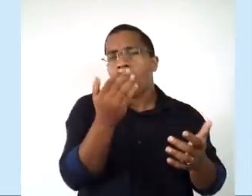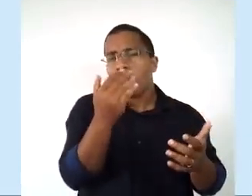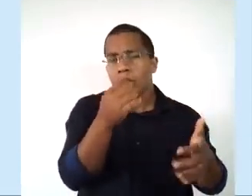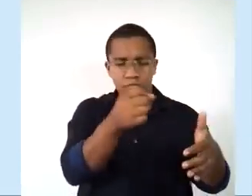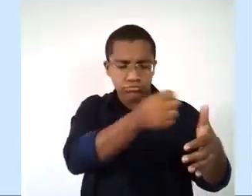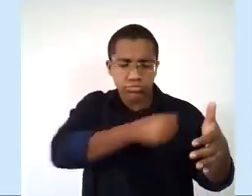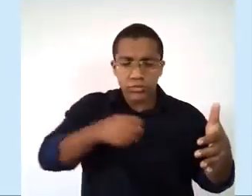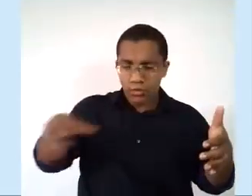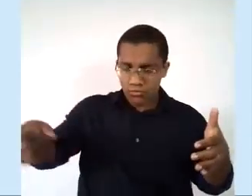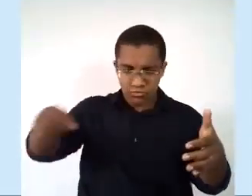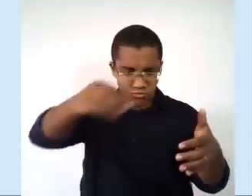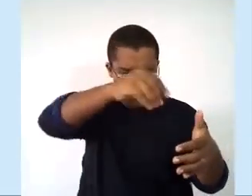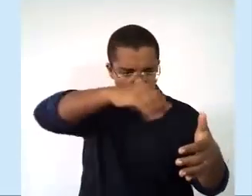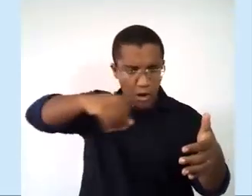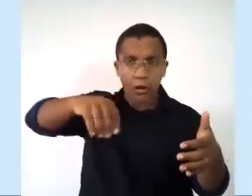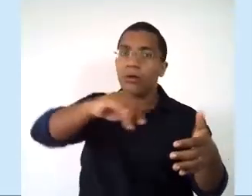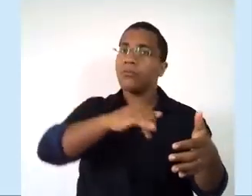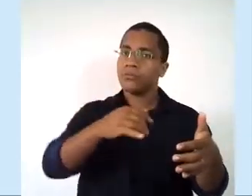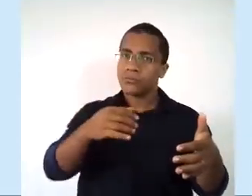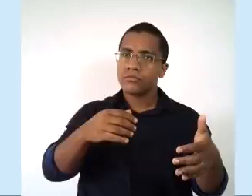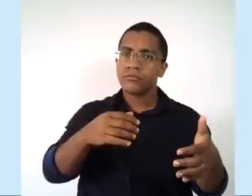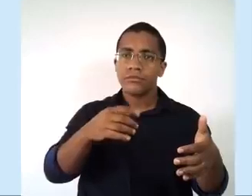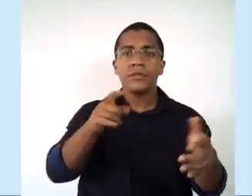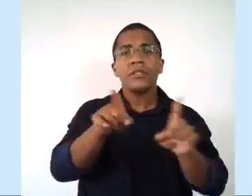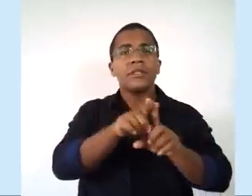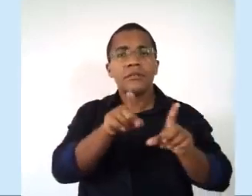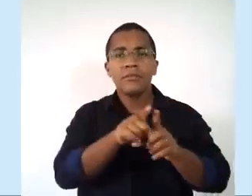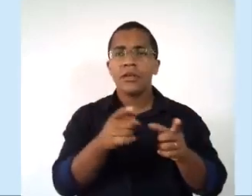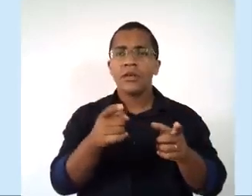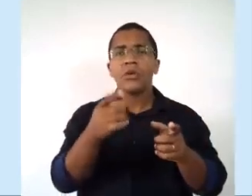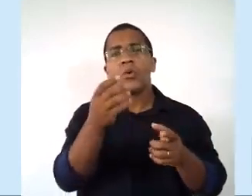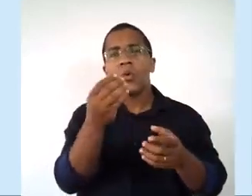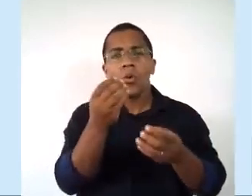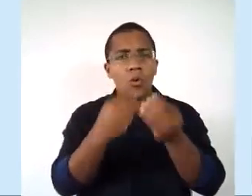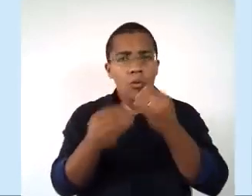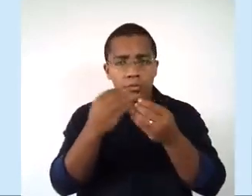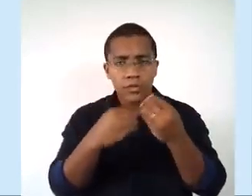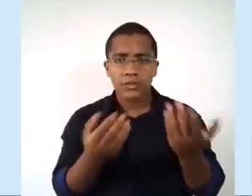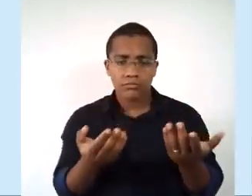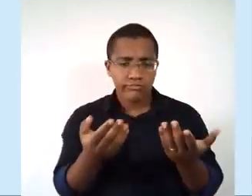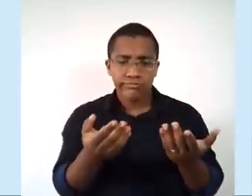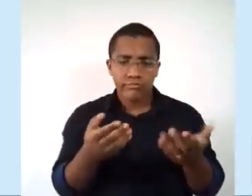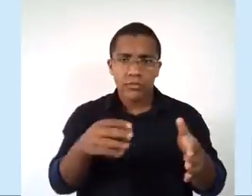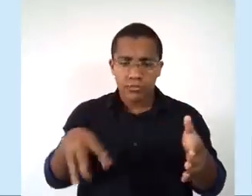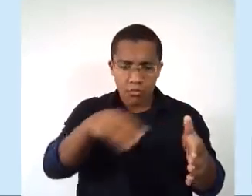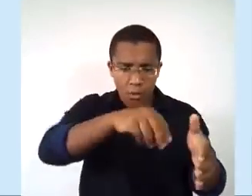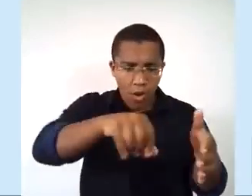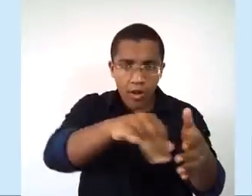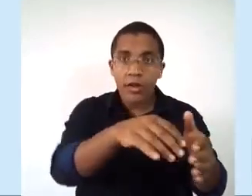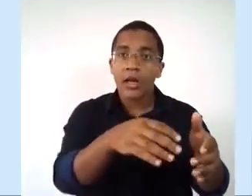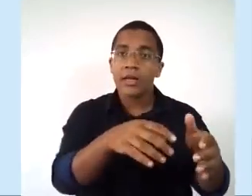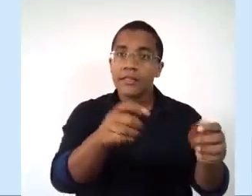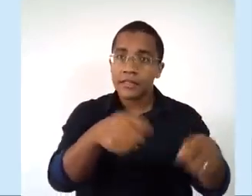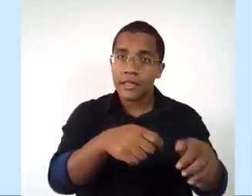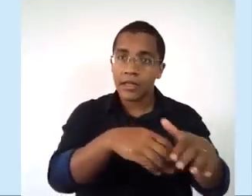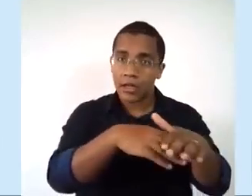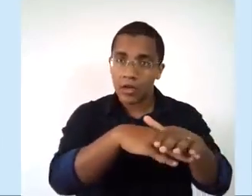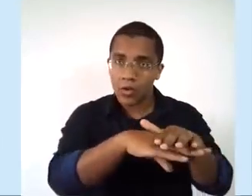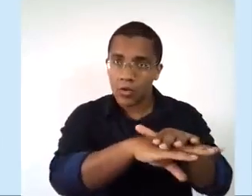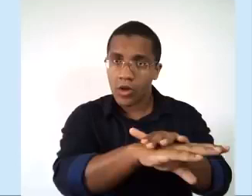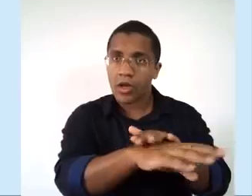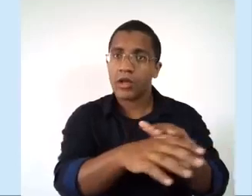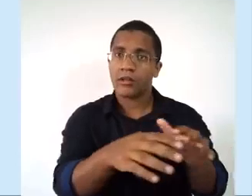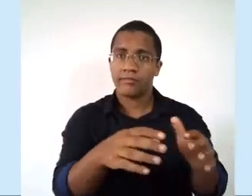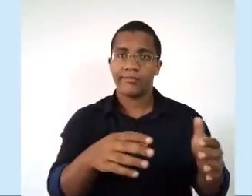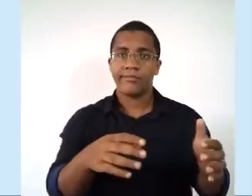conservação de alimentos. A gente vai ter também a bússola que foi criada pelos indianos. Então, os indianos, eles tinham